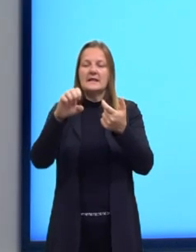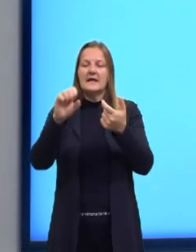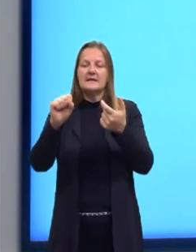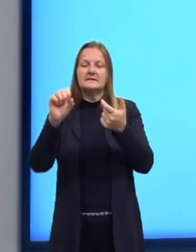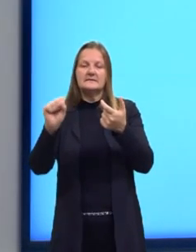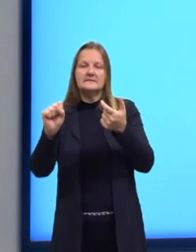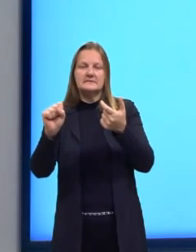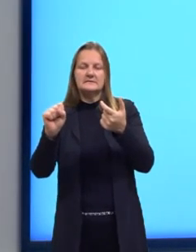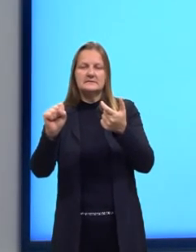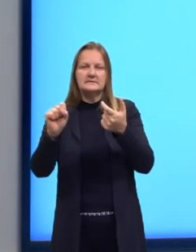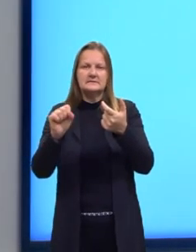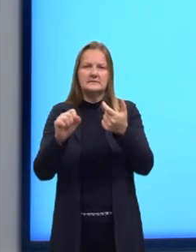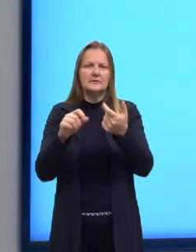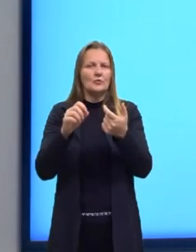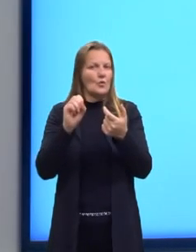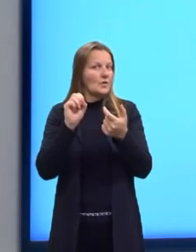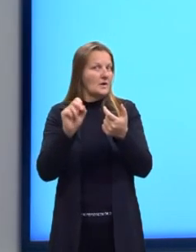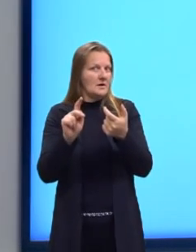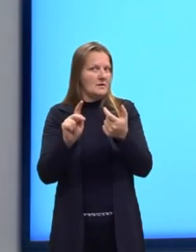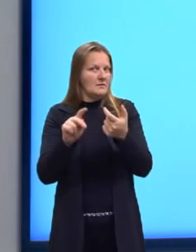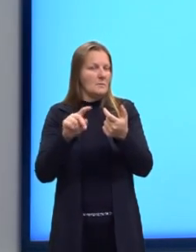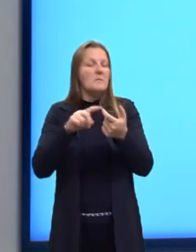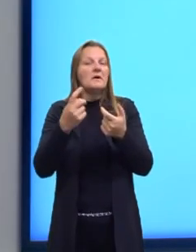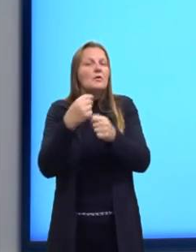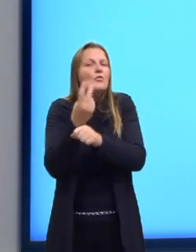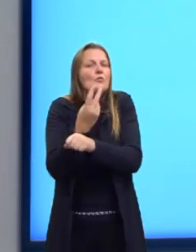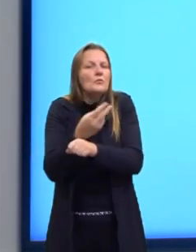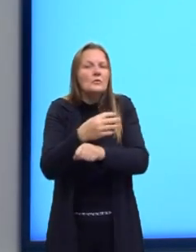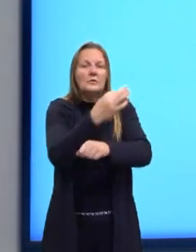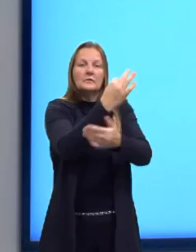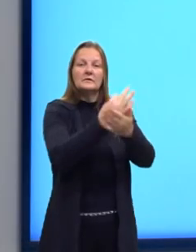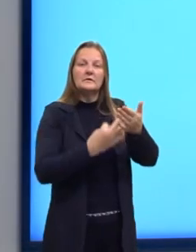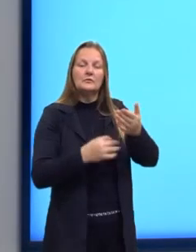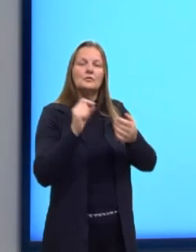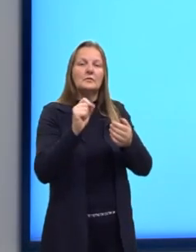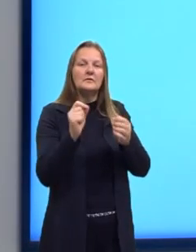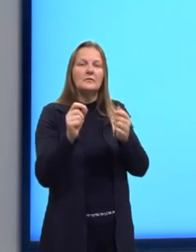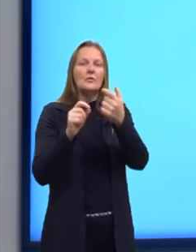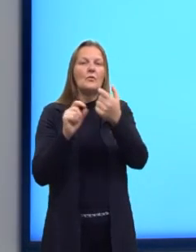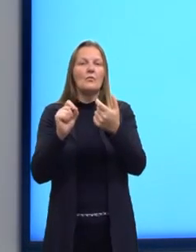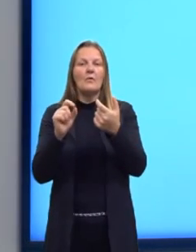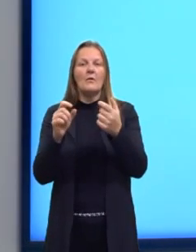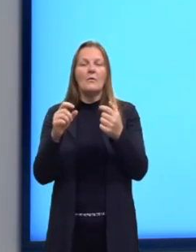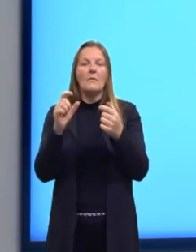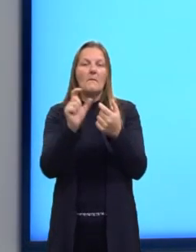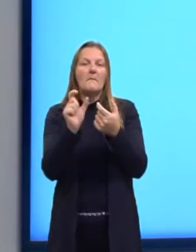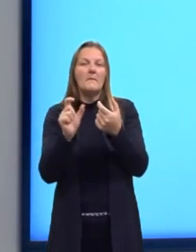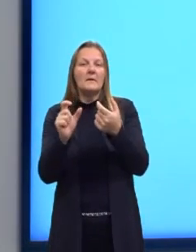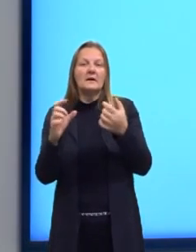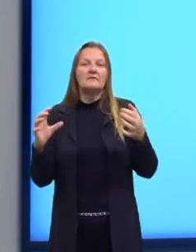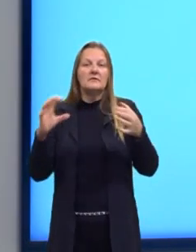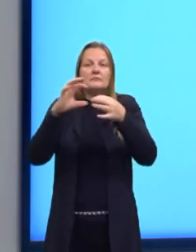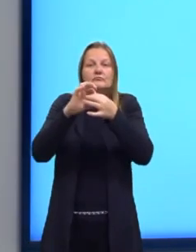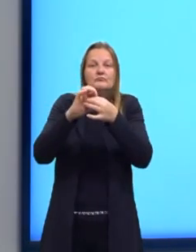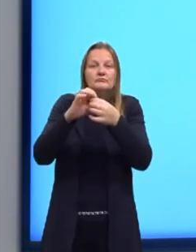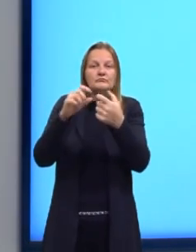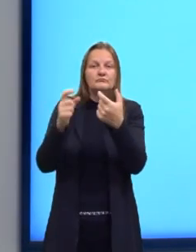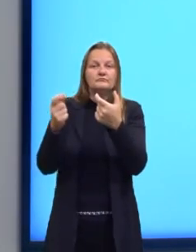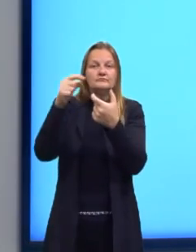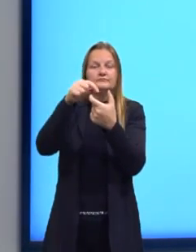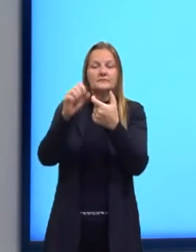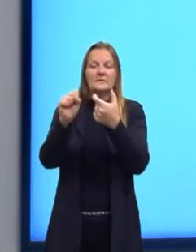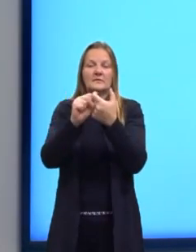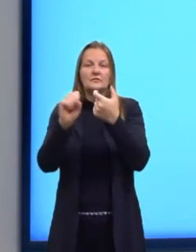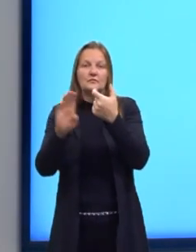Beleza. Tá. Então, o que eu tenho que procurar dentro do texto? Eu tenho que procurar algumas palavras que me remetam a esse